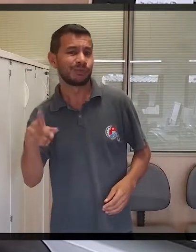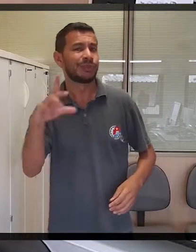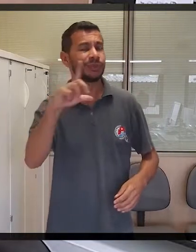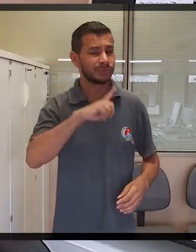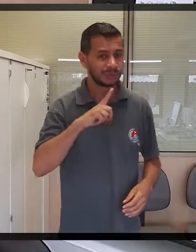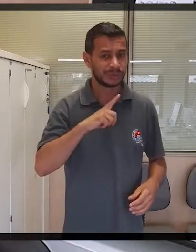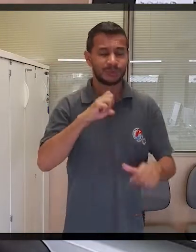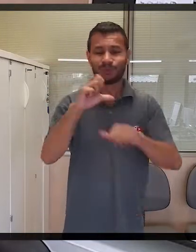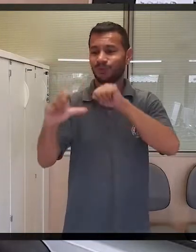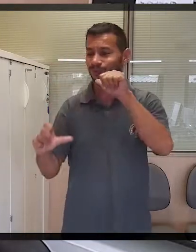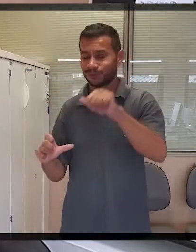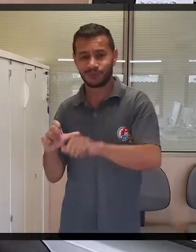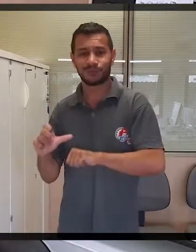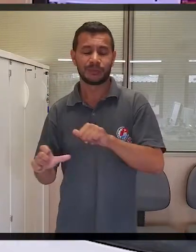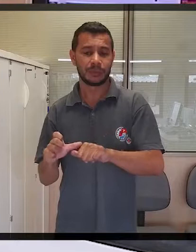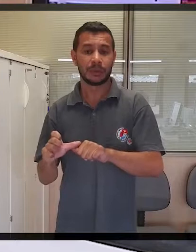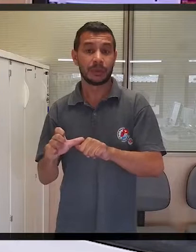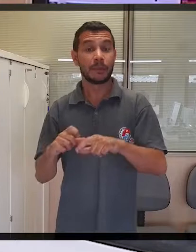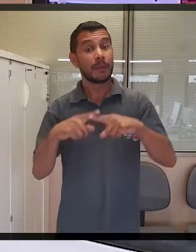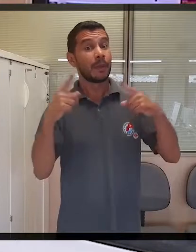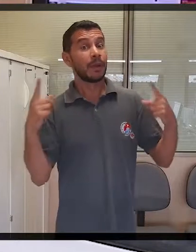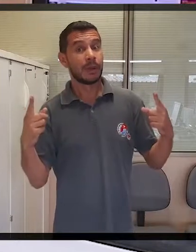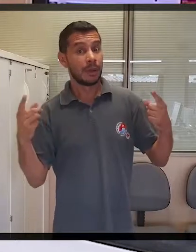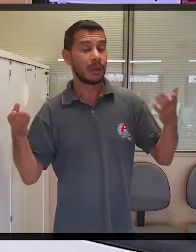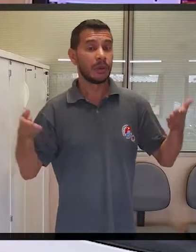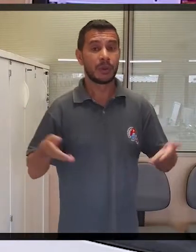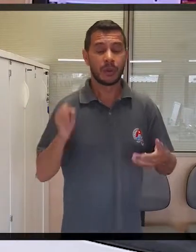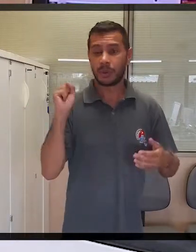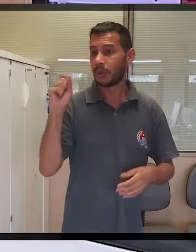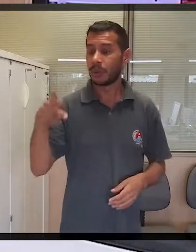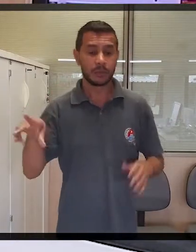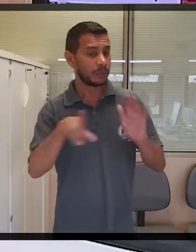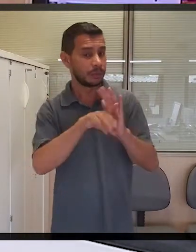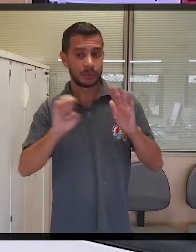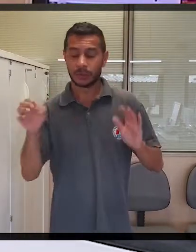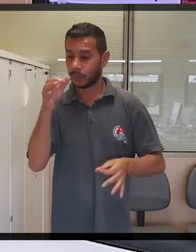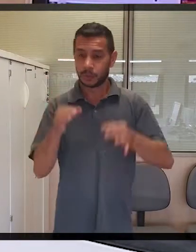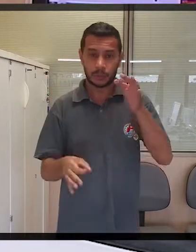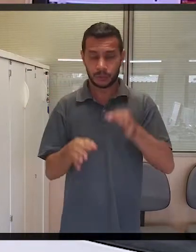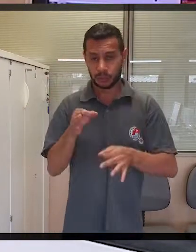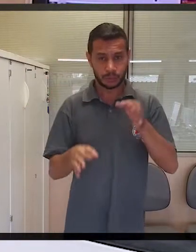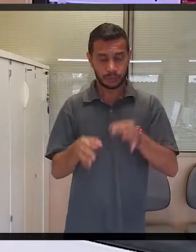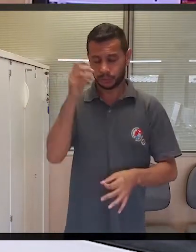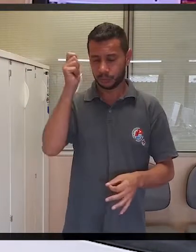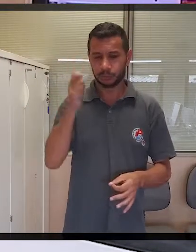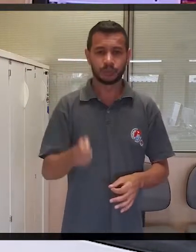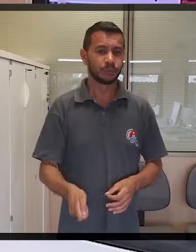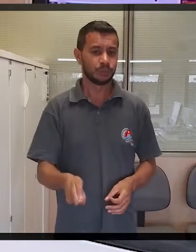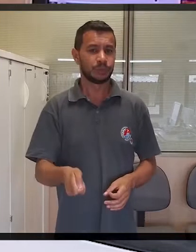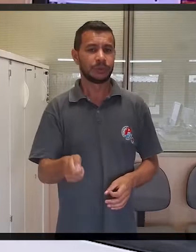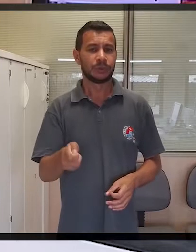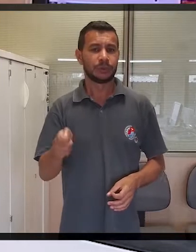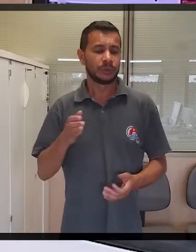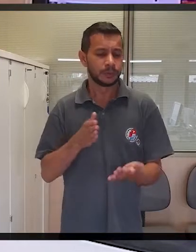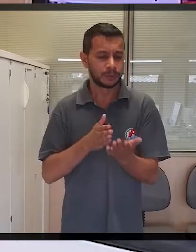chamado a reaposentadoria. No entanto, os aposentados que, por lei, que na justiça ganharam esse direito, não